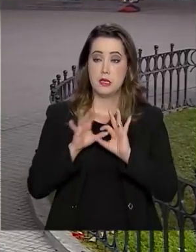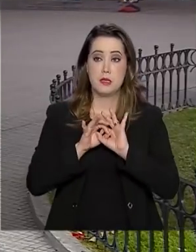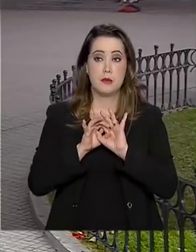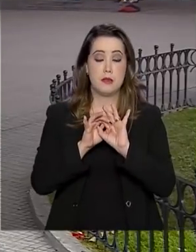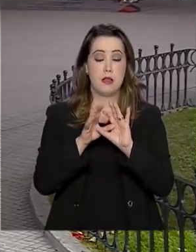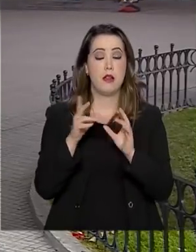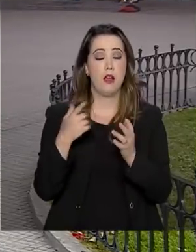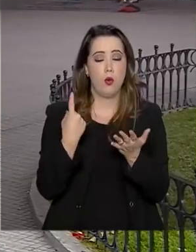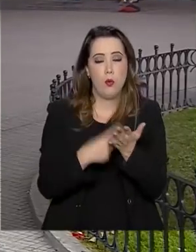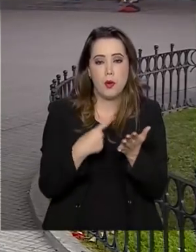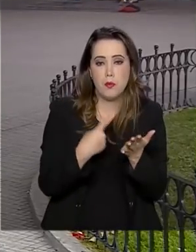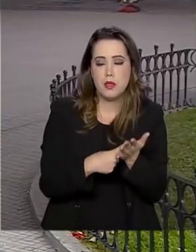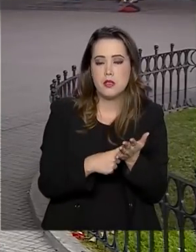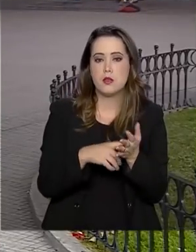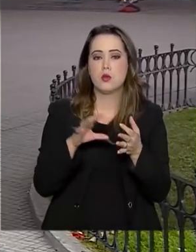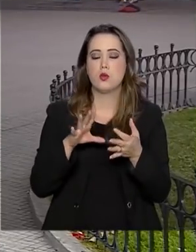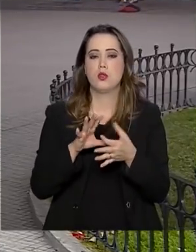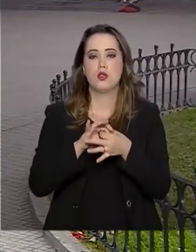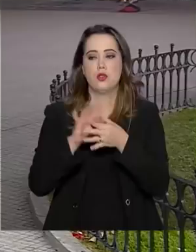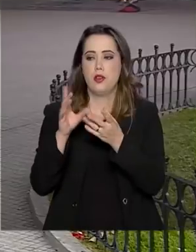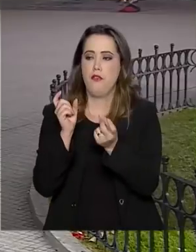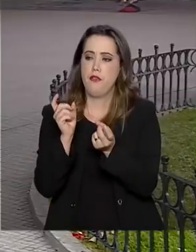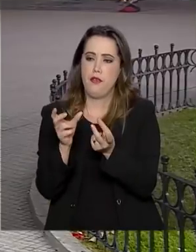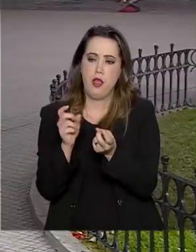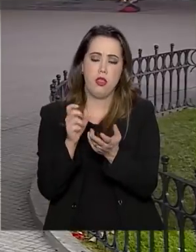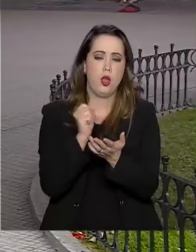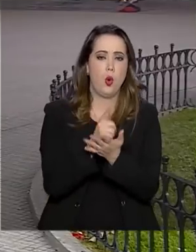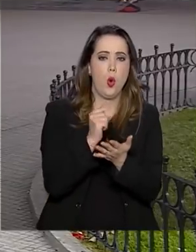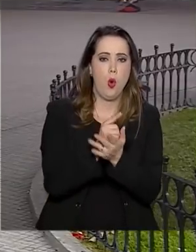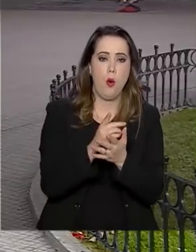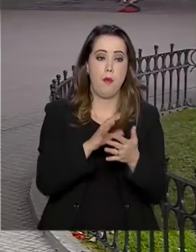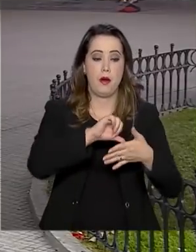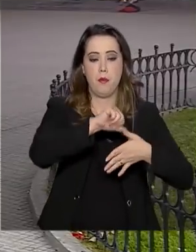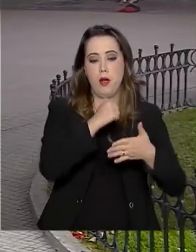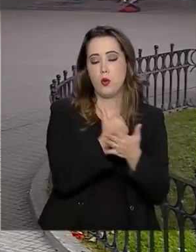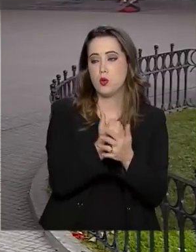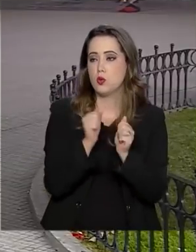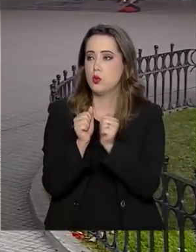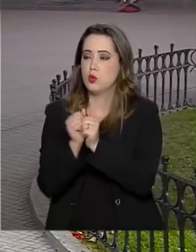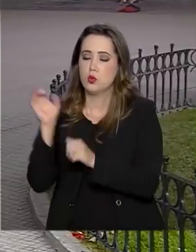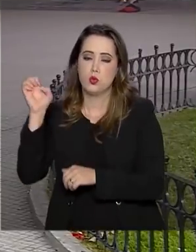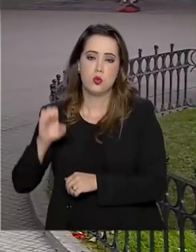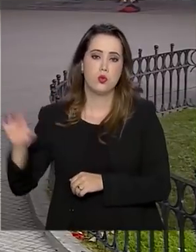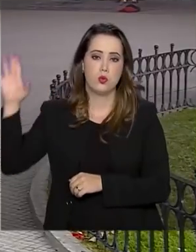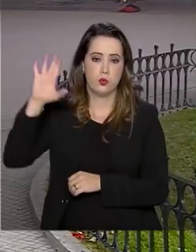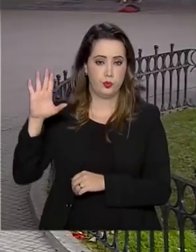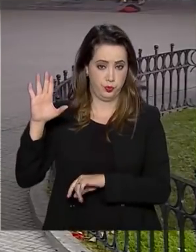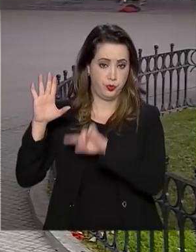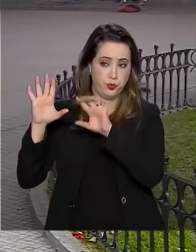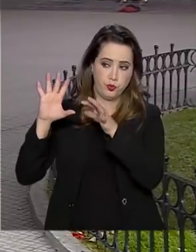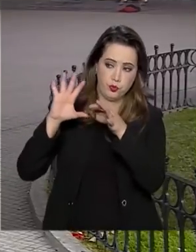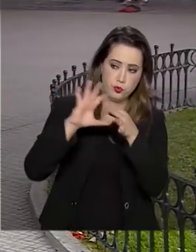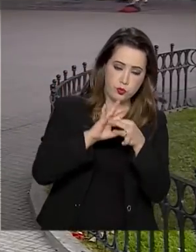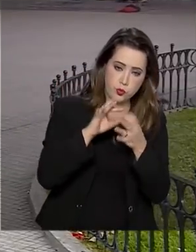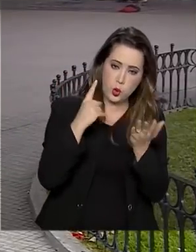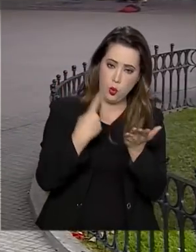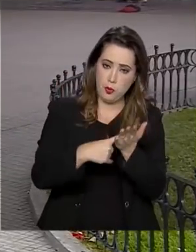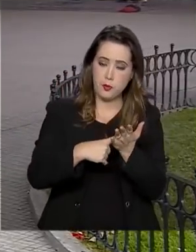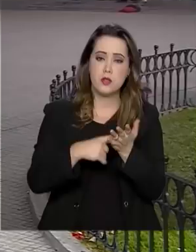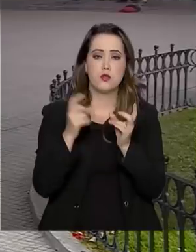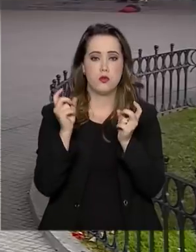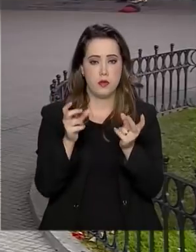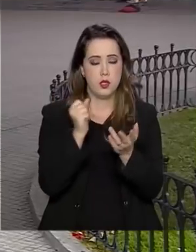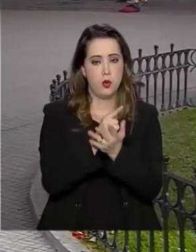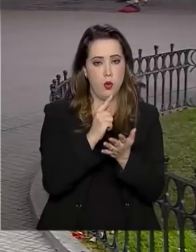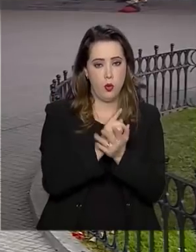Mercosul e a União Europeia. uma pauta aguardada há 20 anos. A previsão é que o presidente Bolsonaro retorne para o